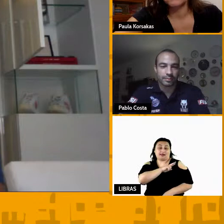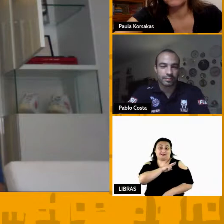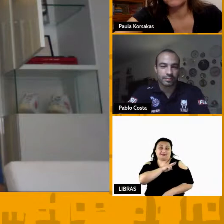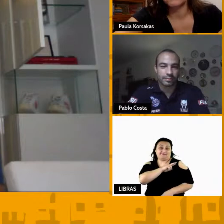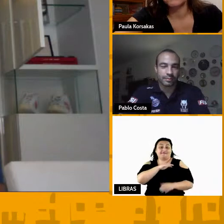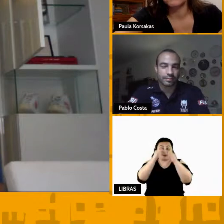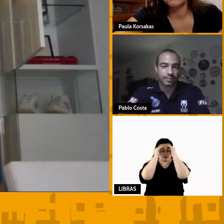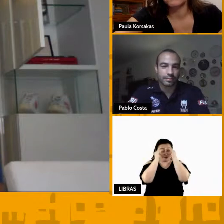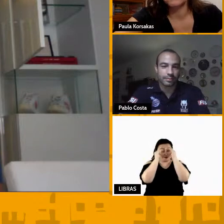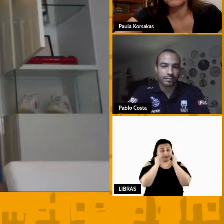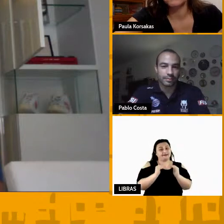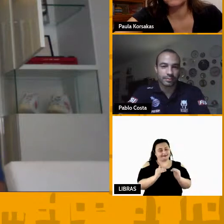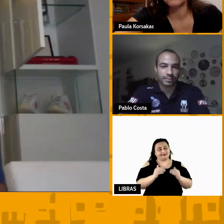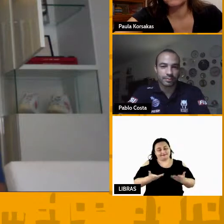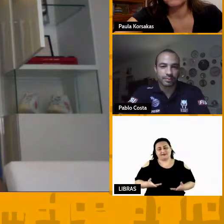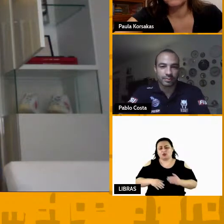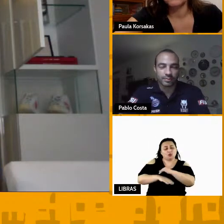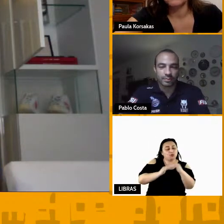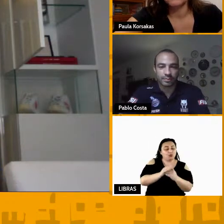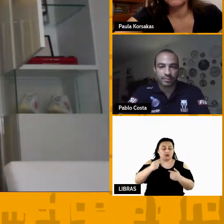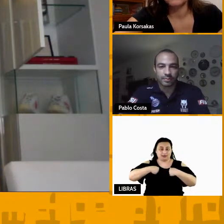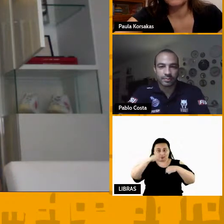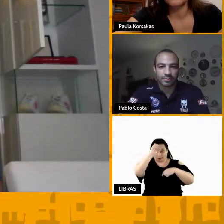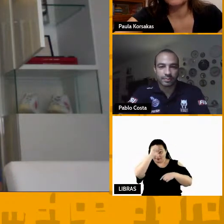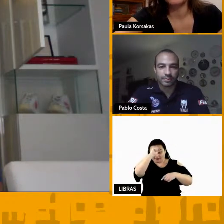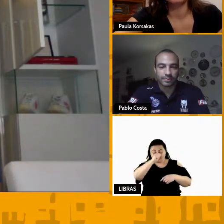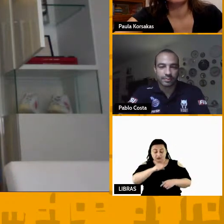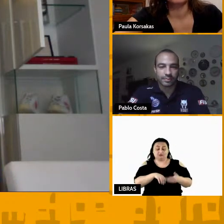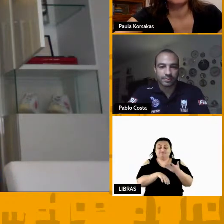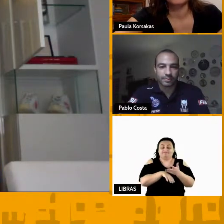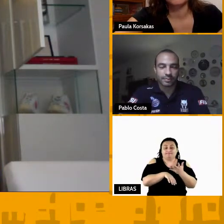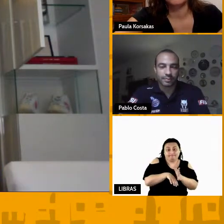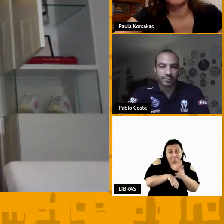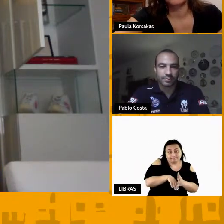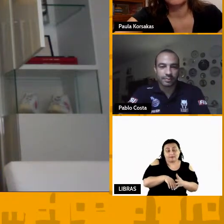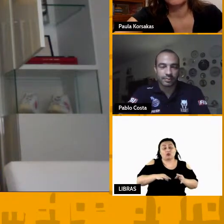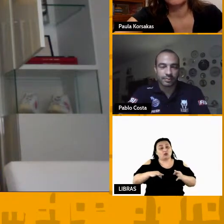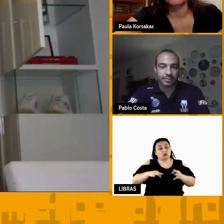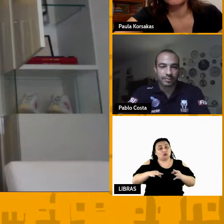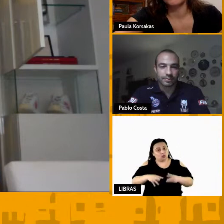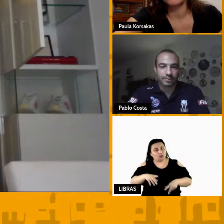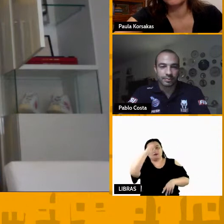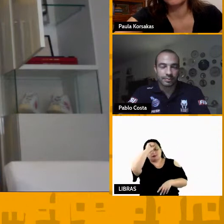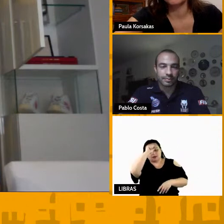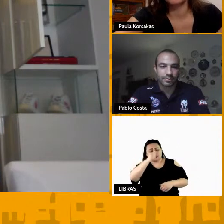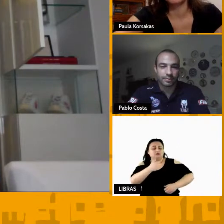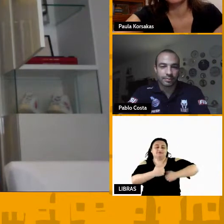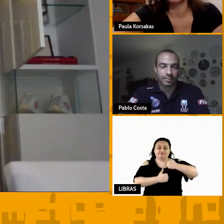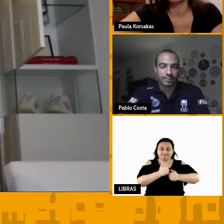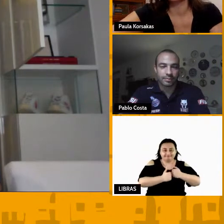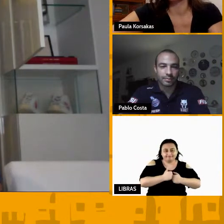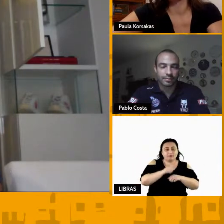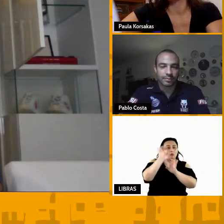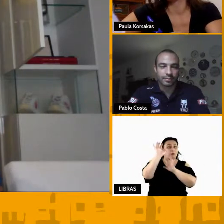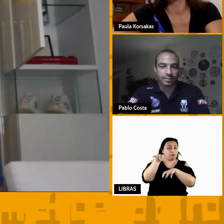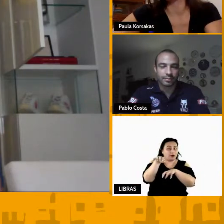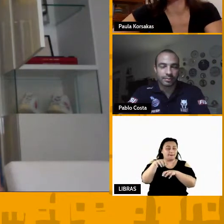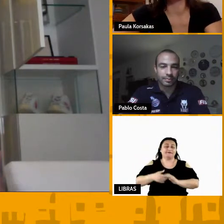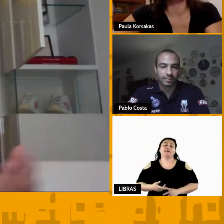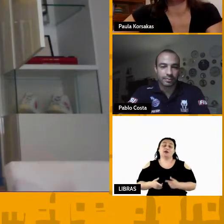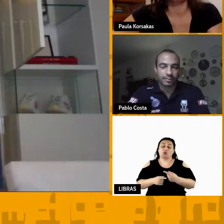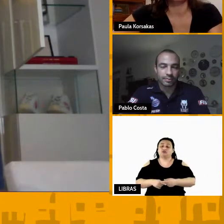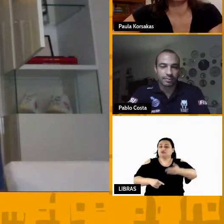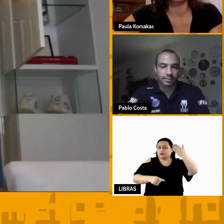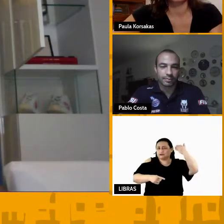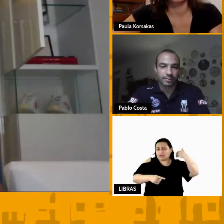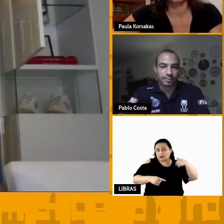em prática tudo aquilo que você aprendeu quando você era jogador e isso eu deixo bem claro pra eles que a partir daquele momento eu vou estar